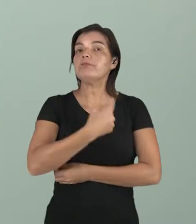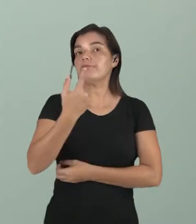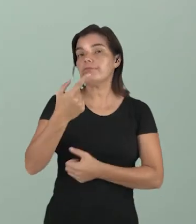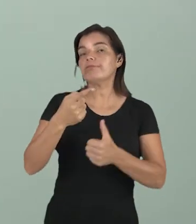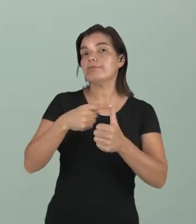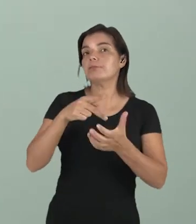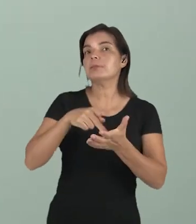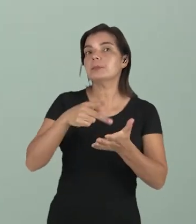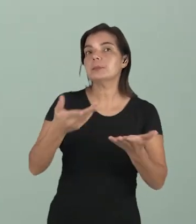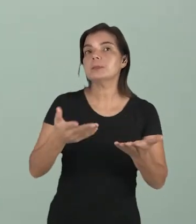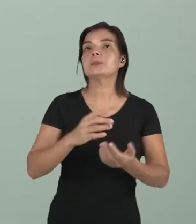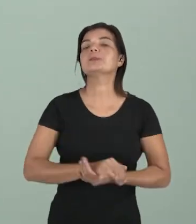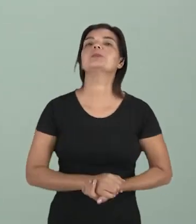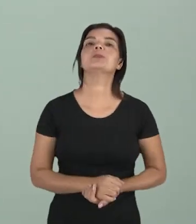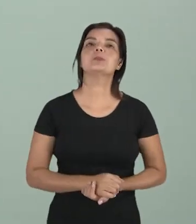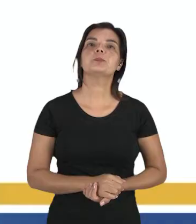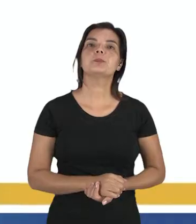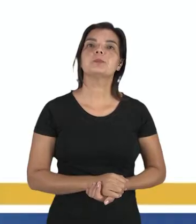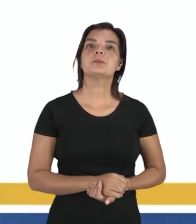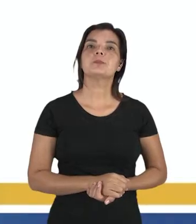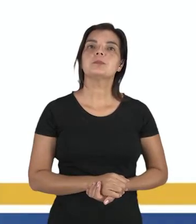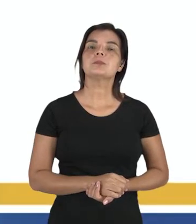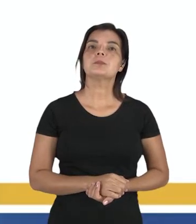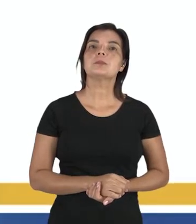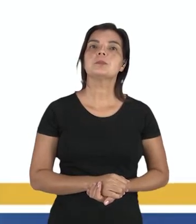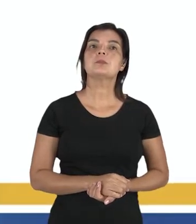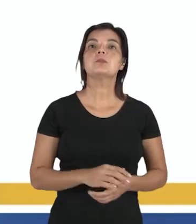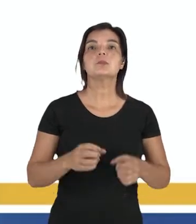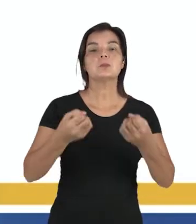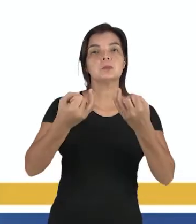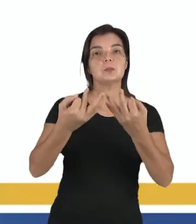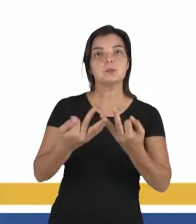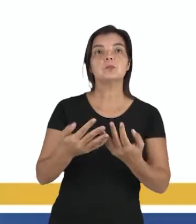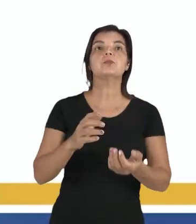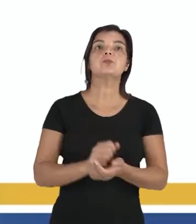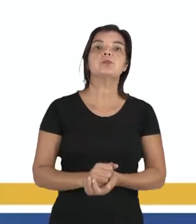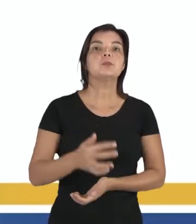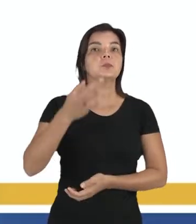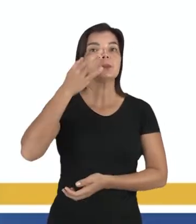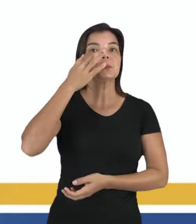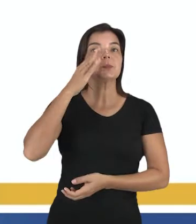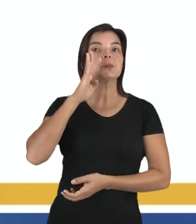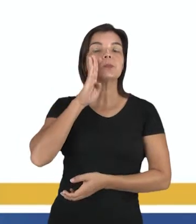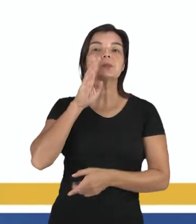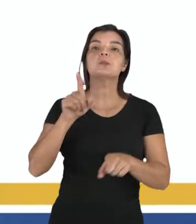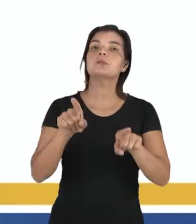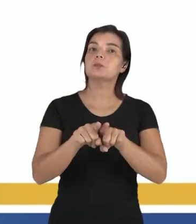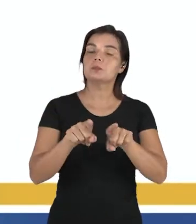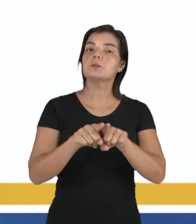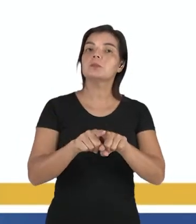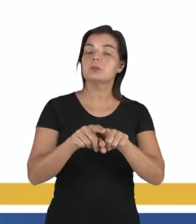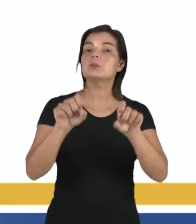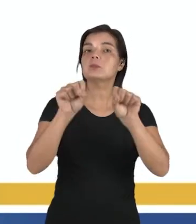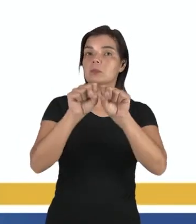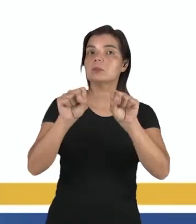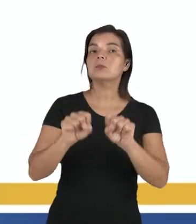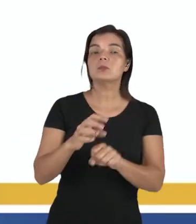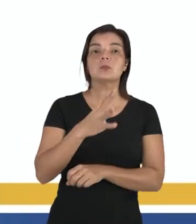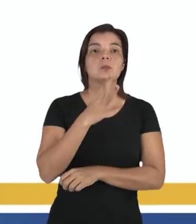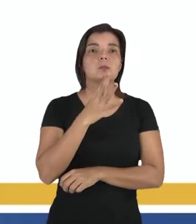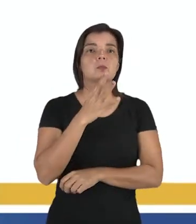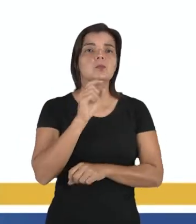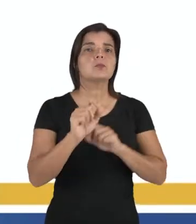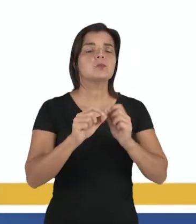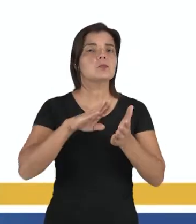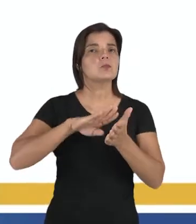a primeira verdade, a gente tem uma aula só sobre isso. Vamos falar um pouquinho do Bacon? O Bacon também tem um sistema de conhecimento onde ele